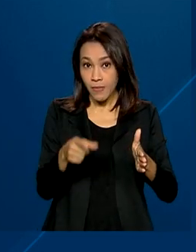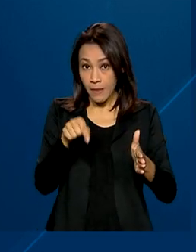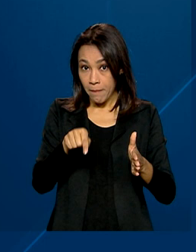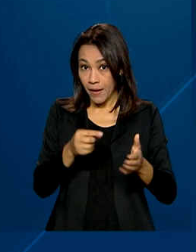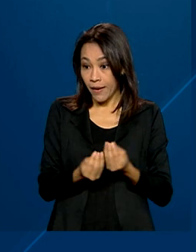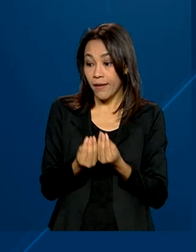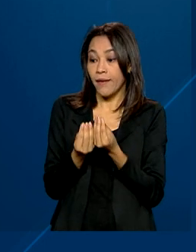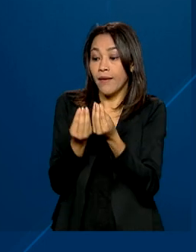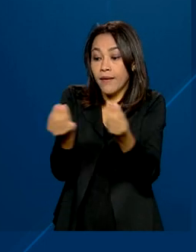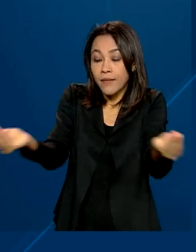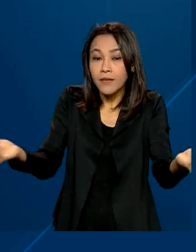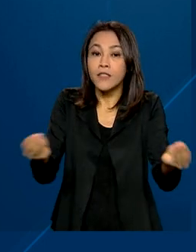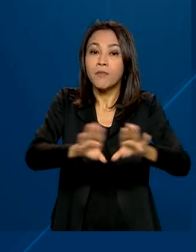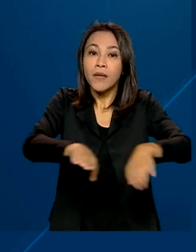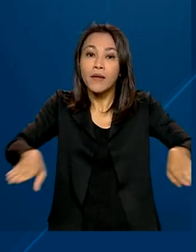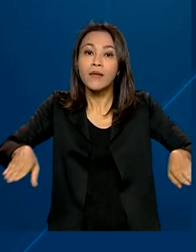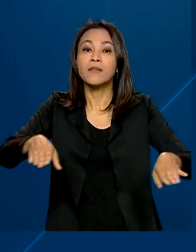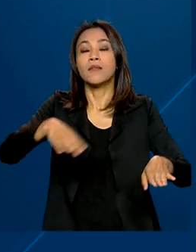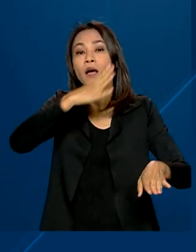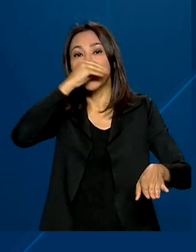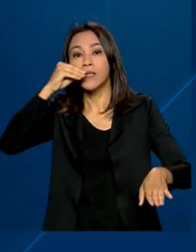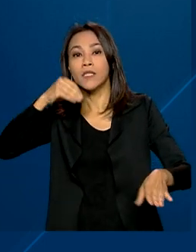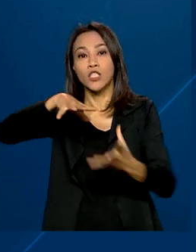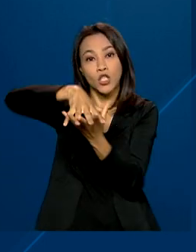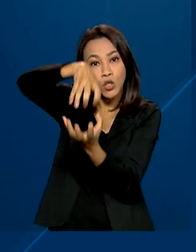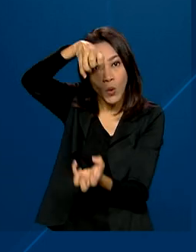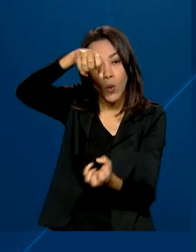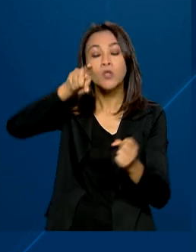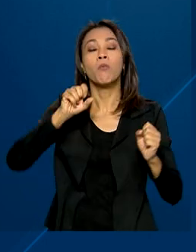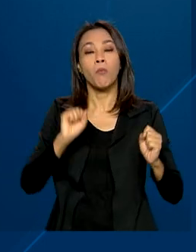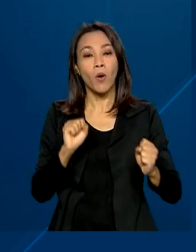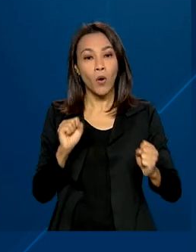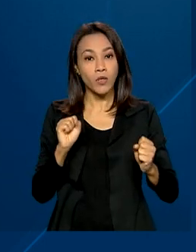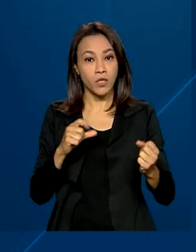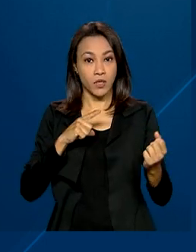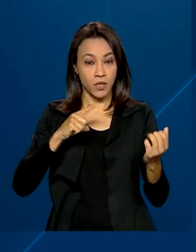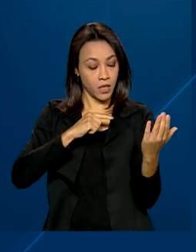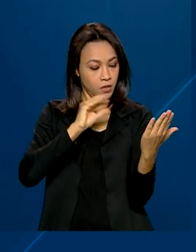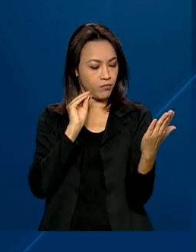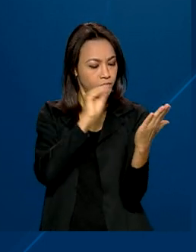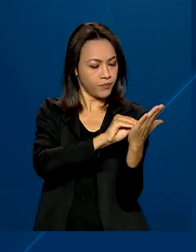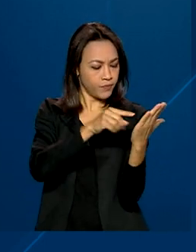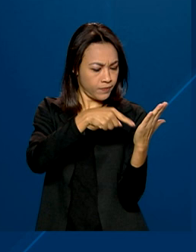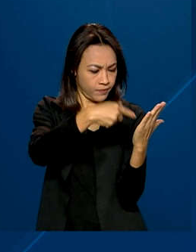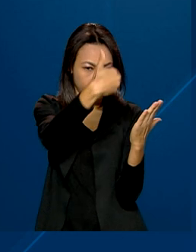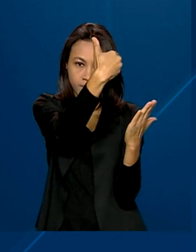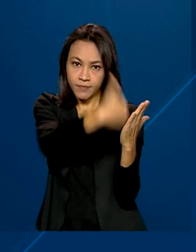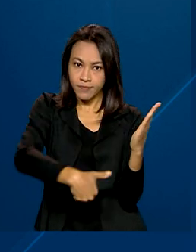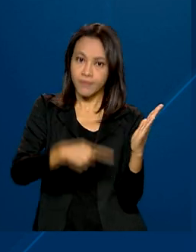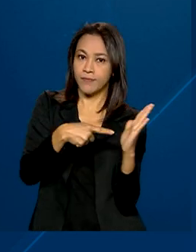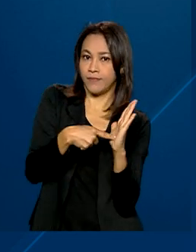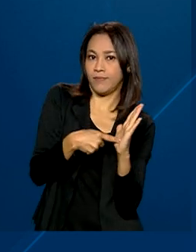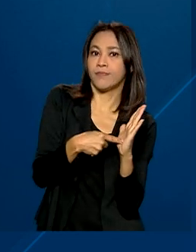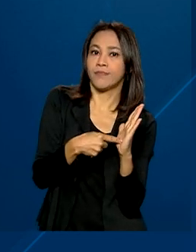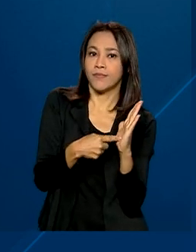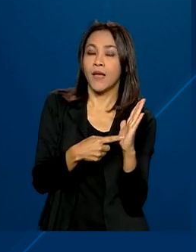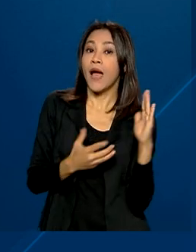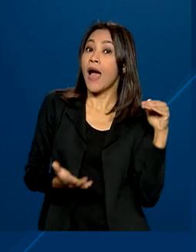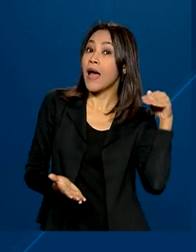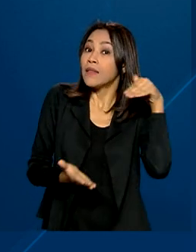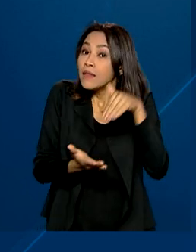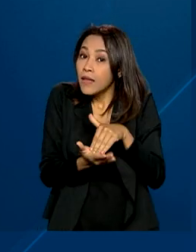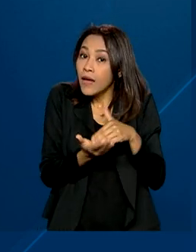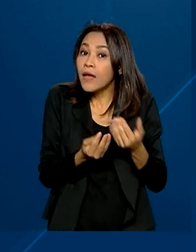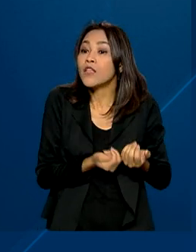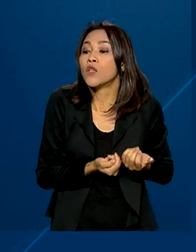e do idoso pode ser feita diretamente no programa do Imposto de Renda ao fazer a declaração. O valor máximo a ser